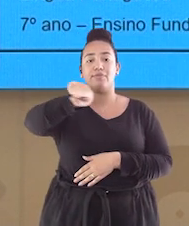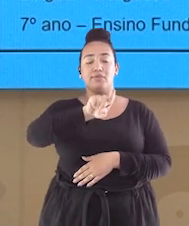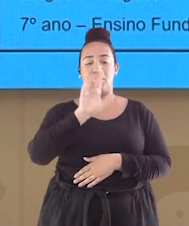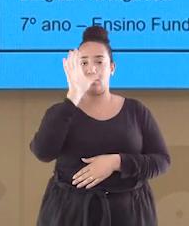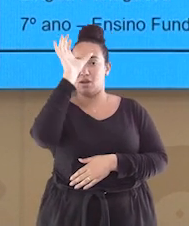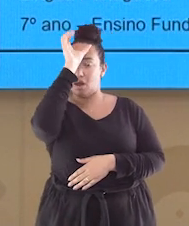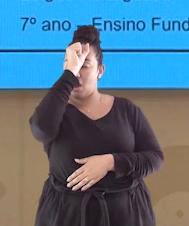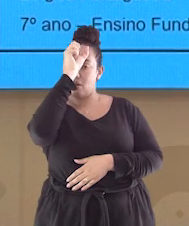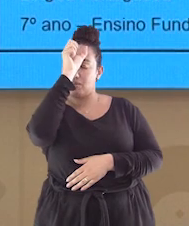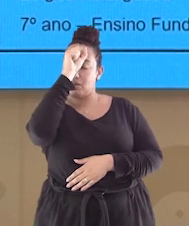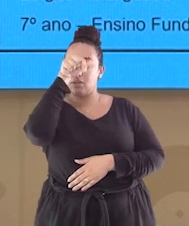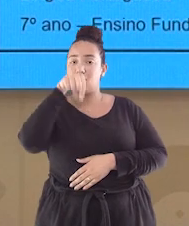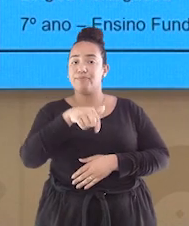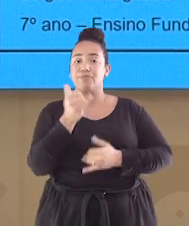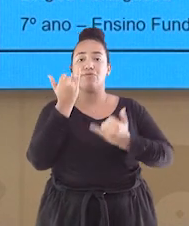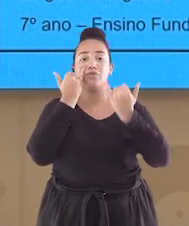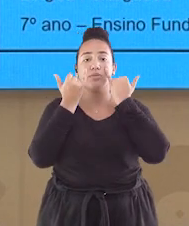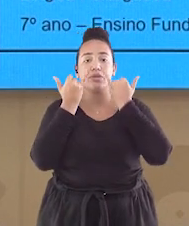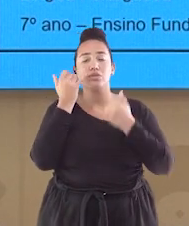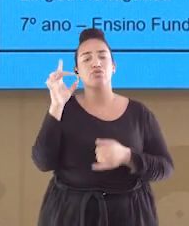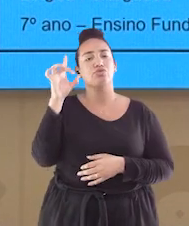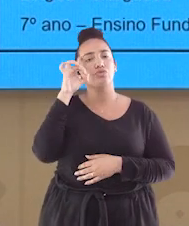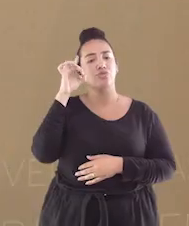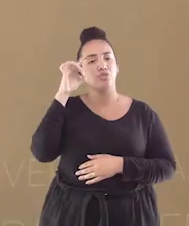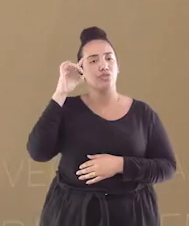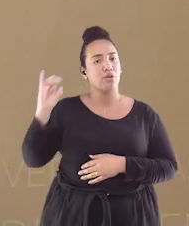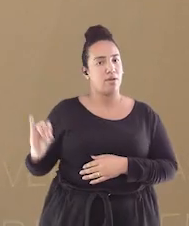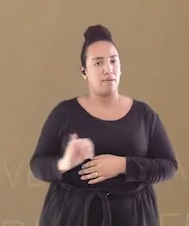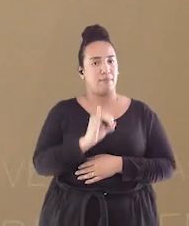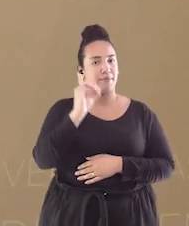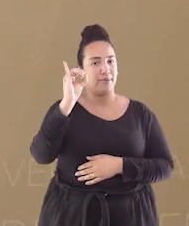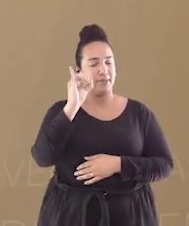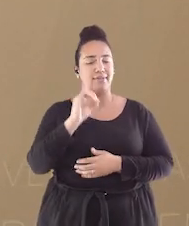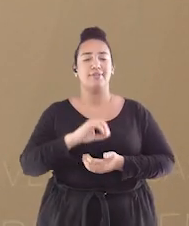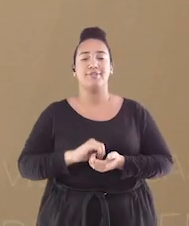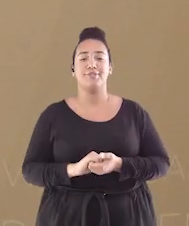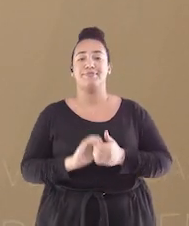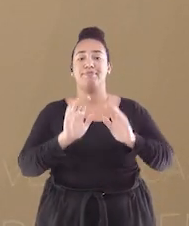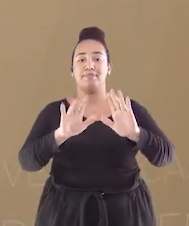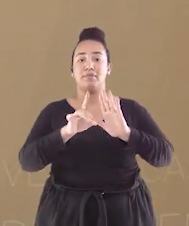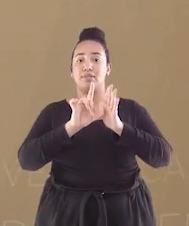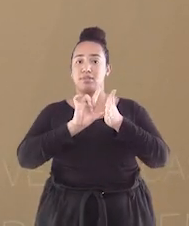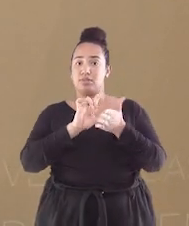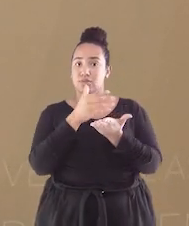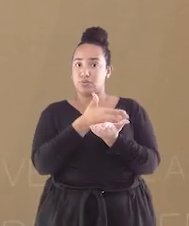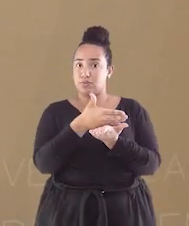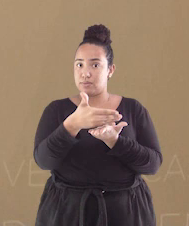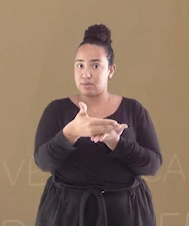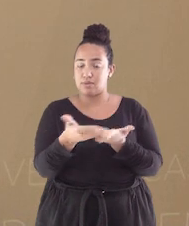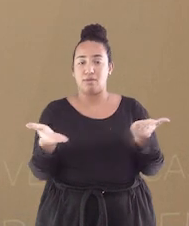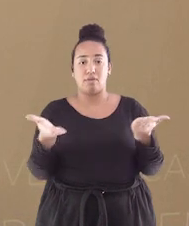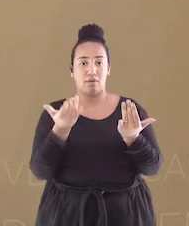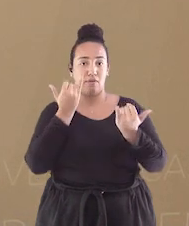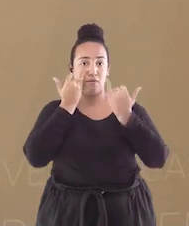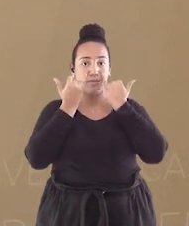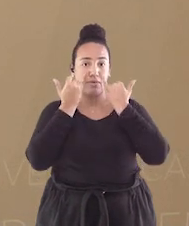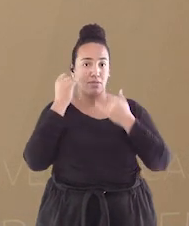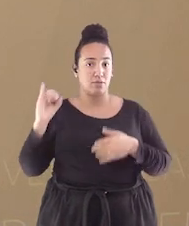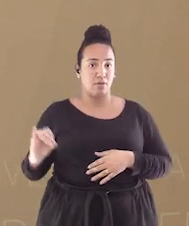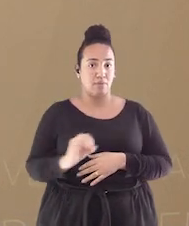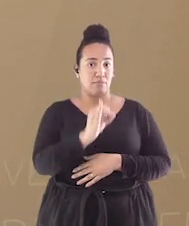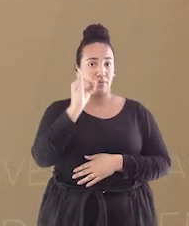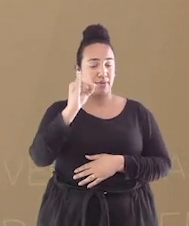importância das notícias no dia a dia. Antes de começar, vou passar algumas informações aos